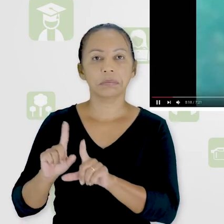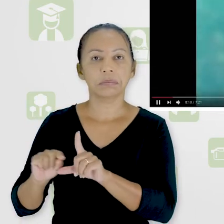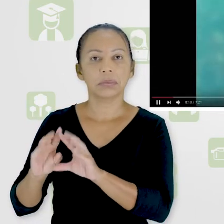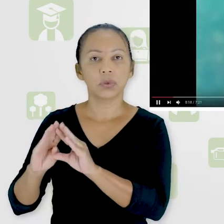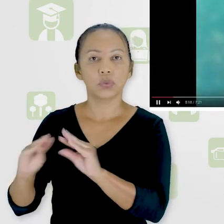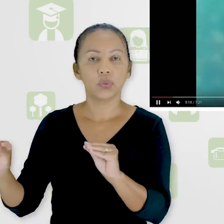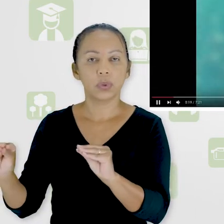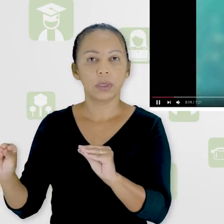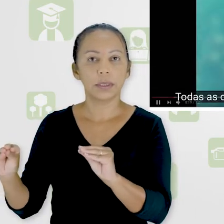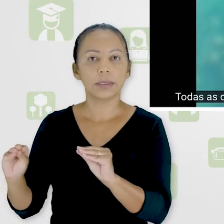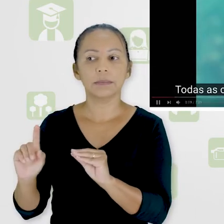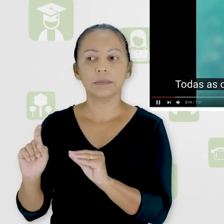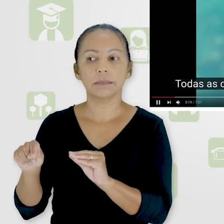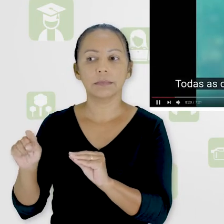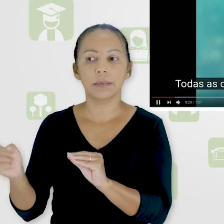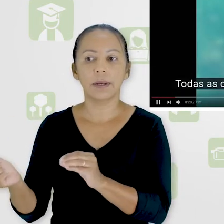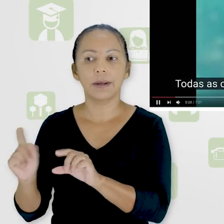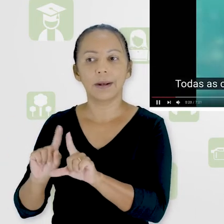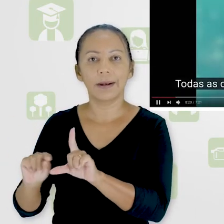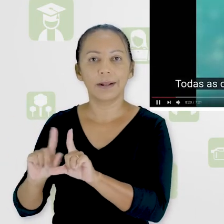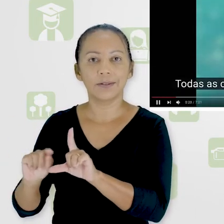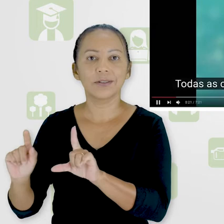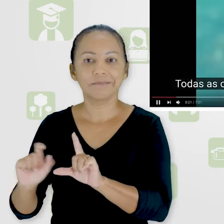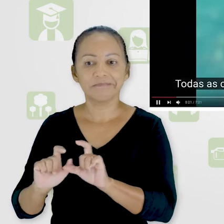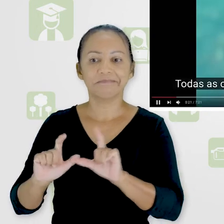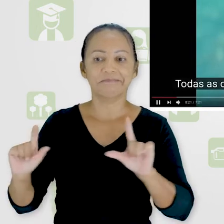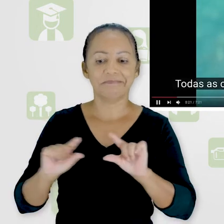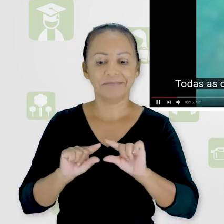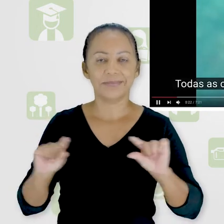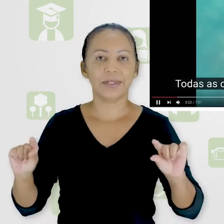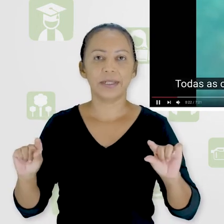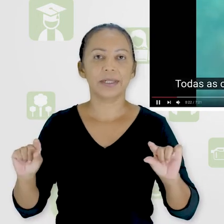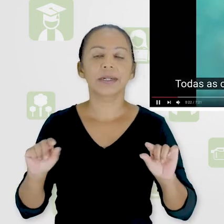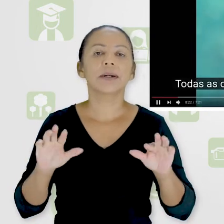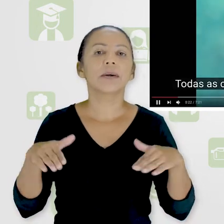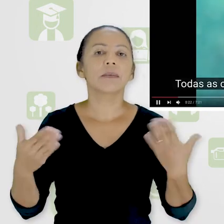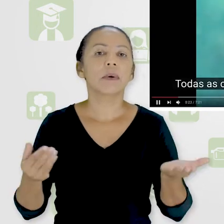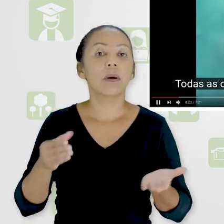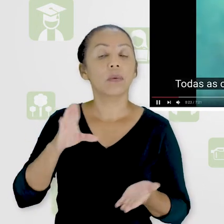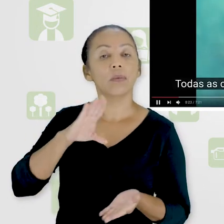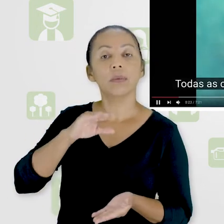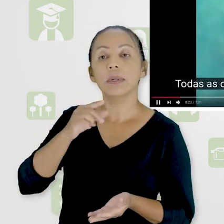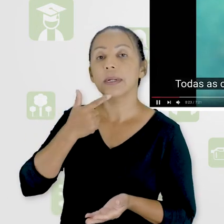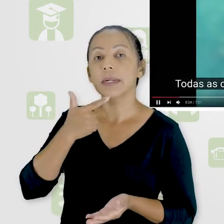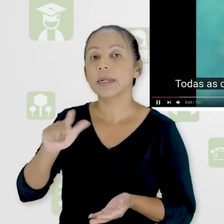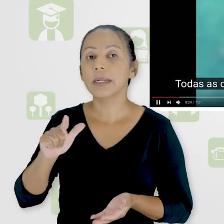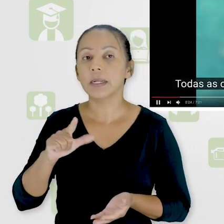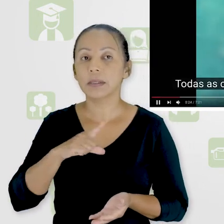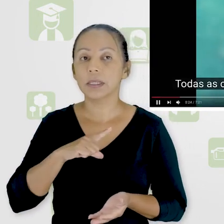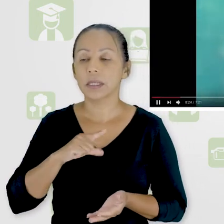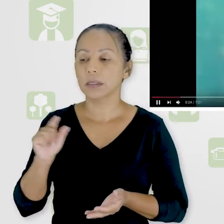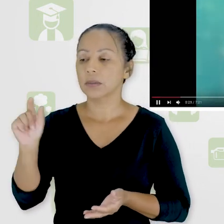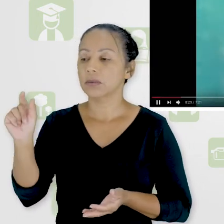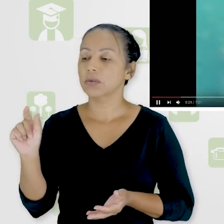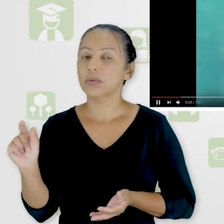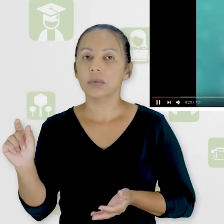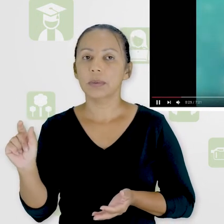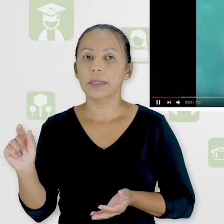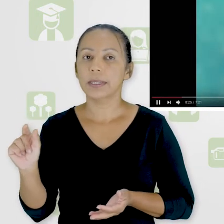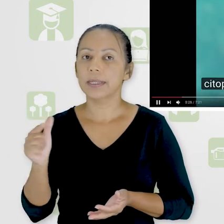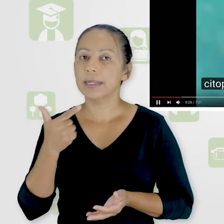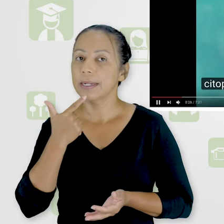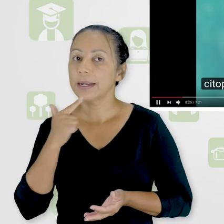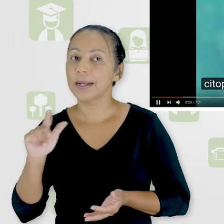normalmente ela volta, tá certo? Para configurar qual língua você quer ver a legenda, é só clicar nessa rodinha e vir aqui na língua, tá vendo?